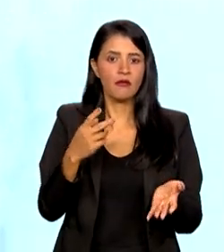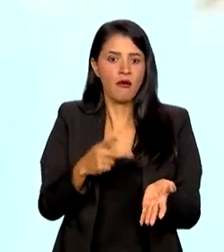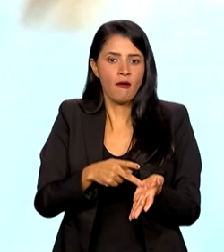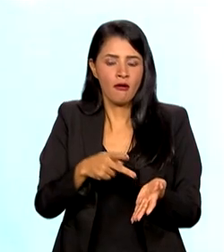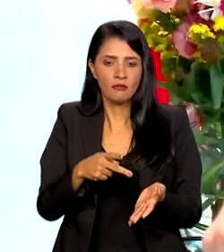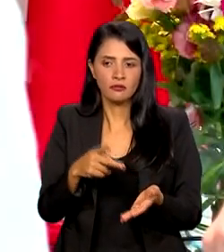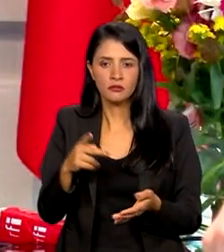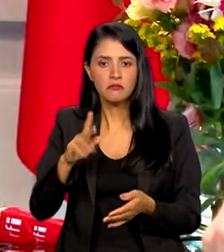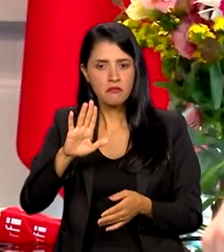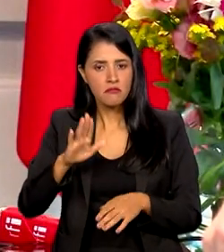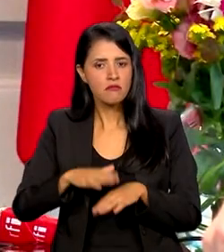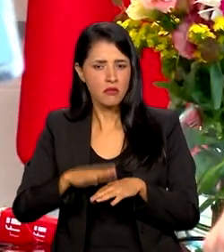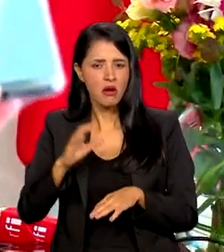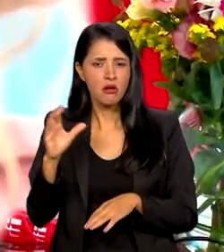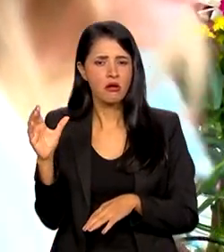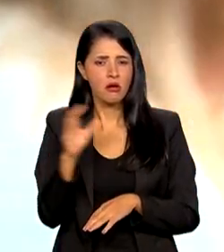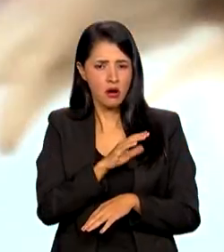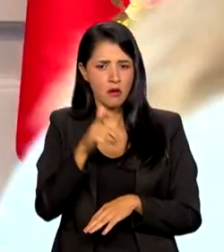equivalência...